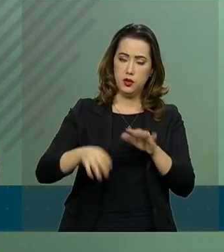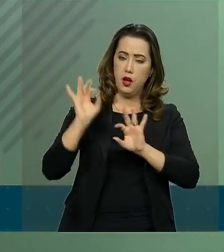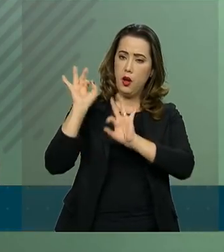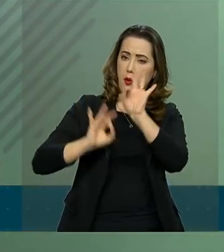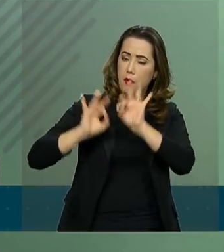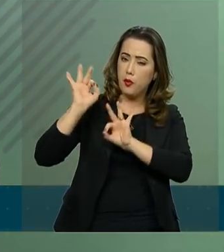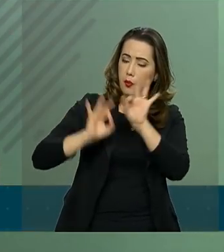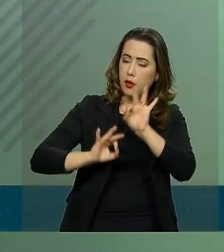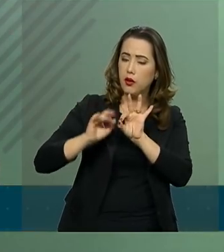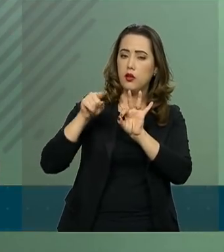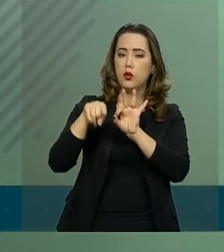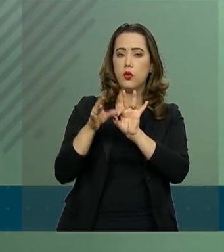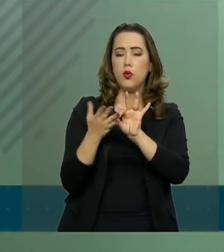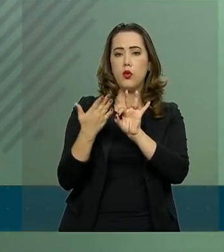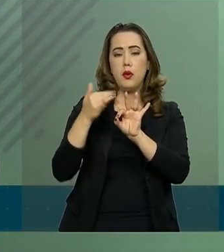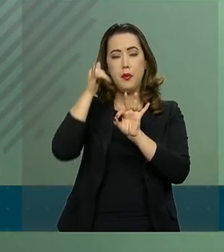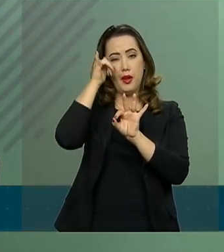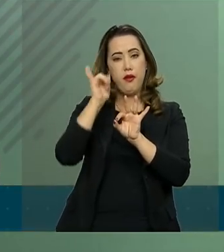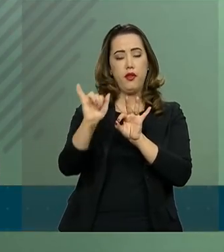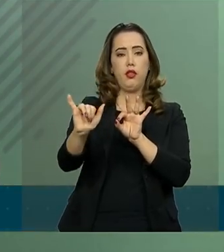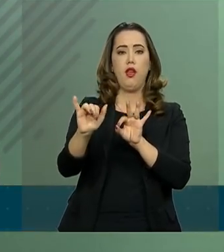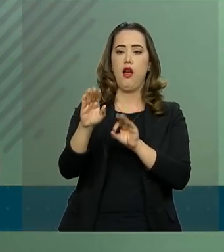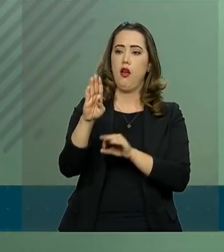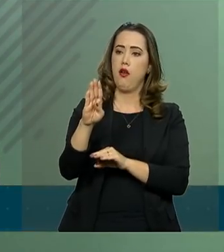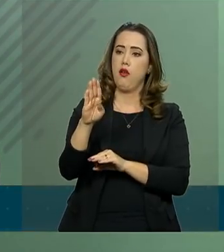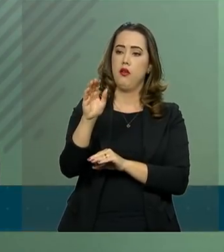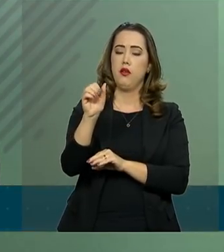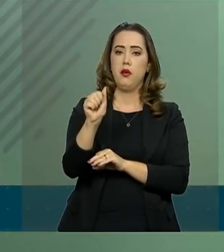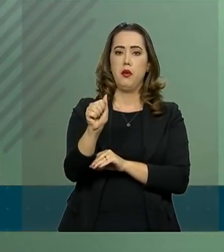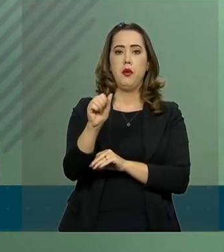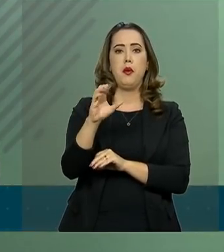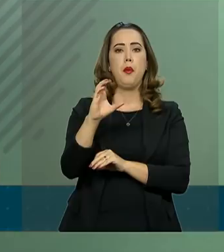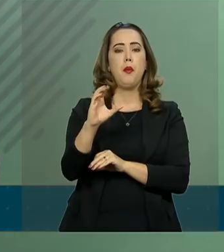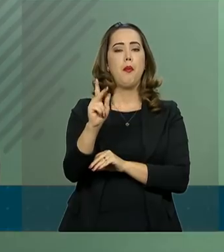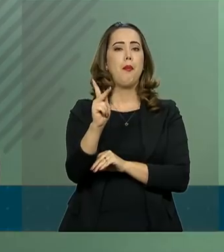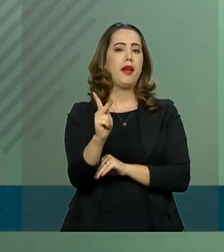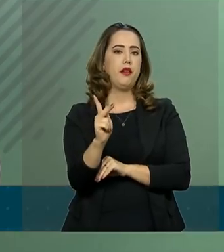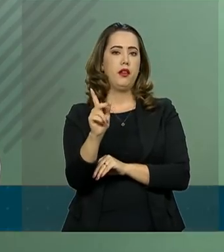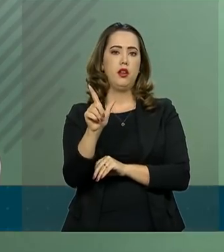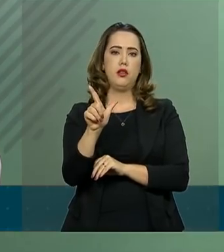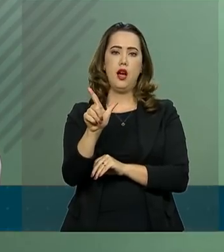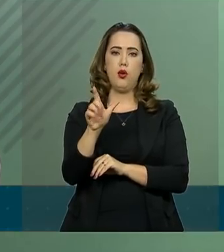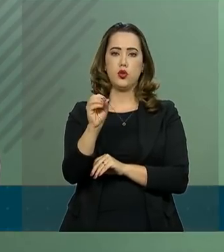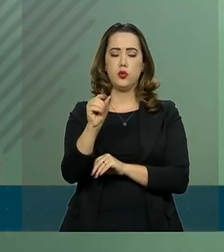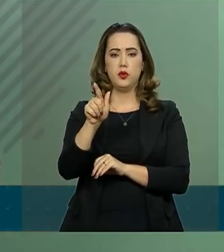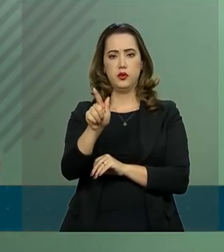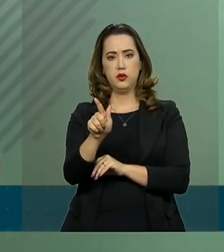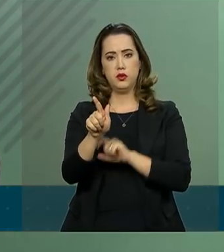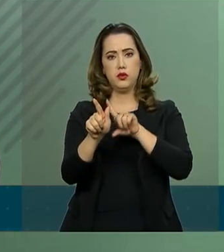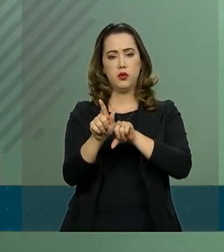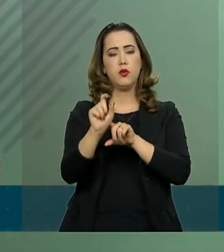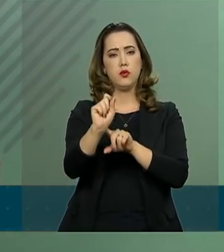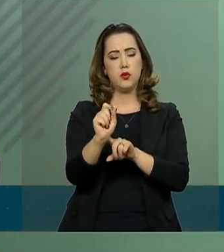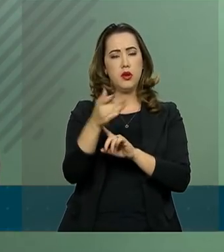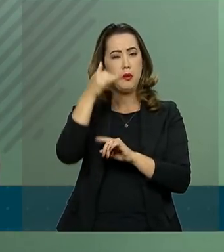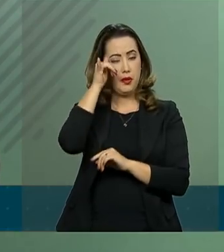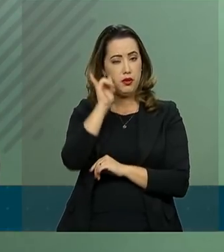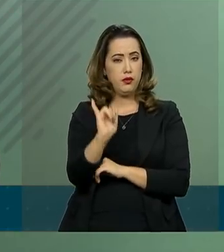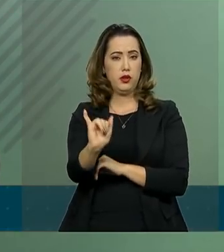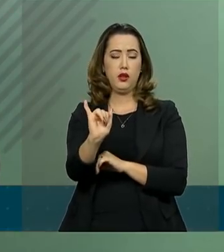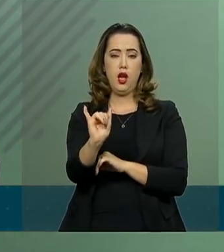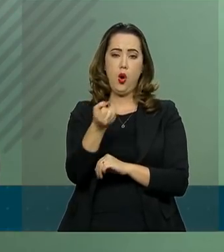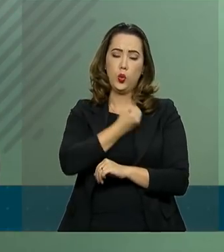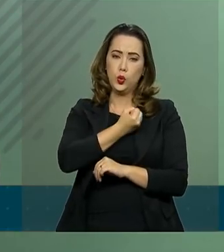Plano de Combate ao Backlog de Patentes, cujo objetivo é reduzir o número de